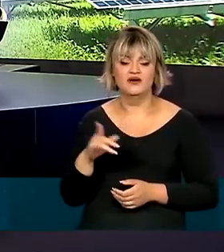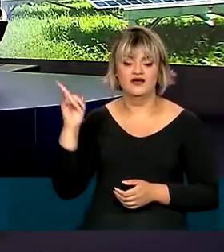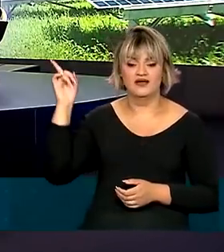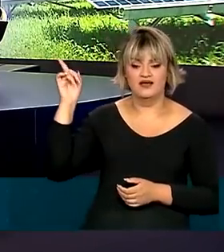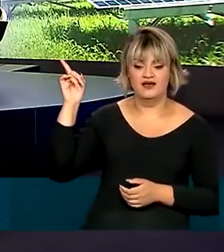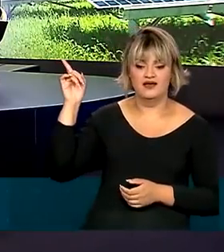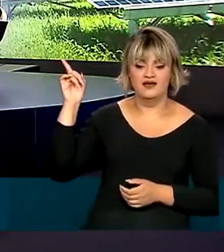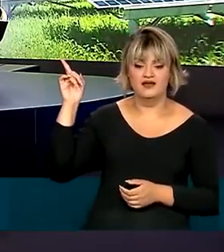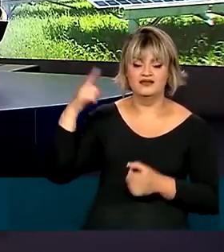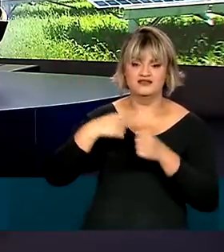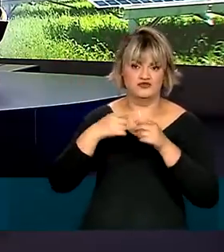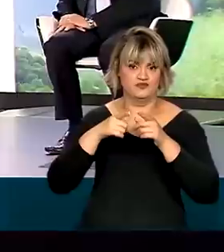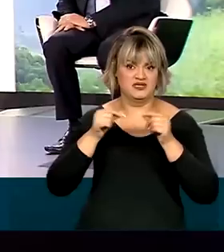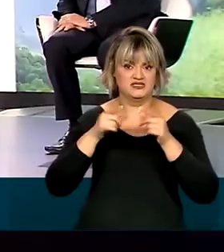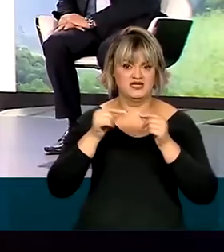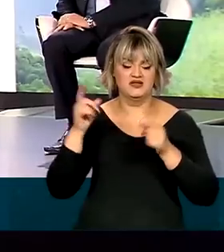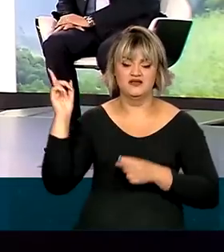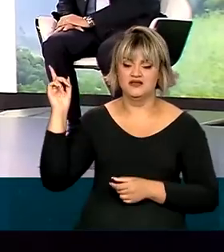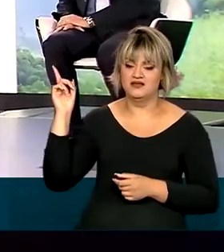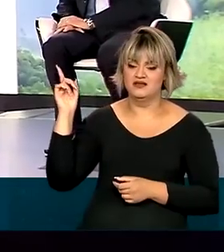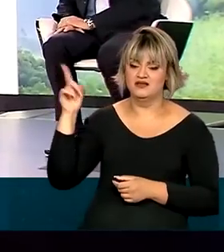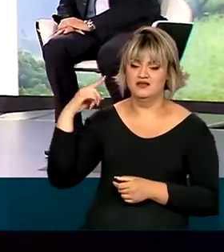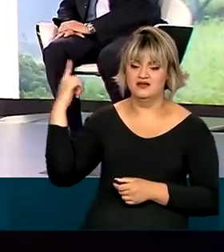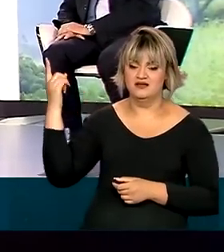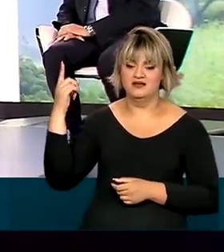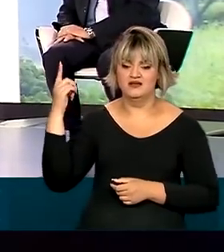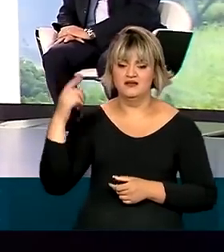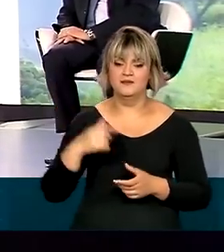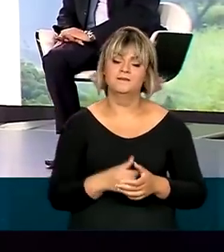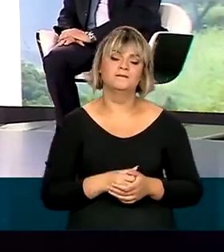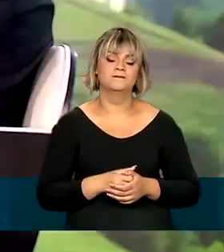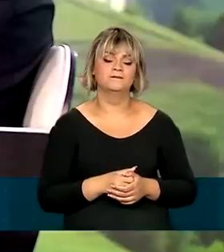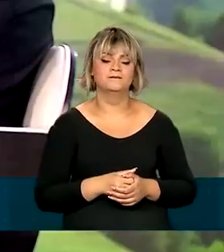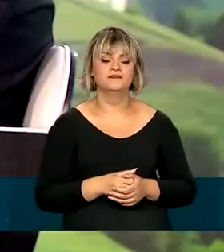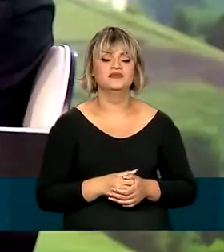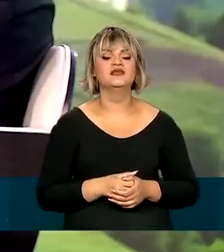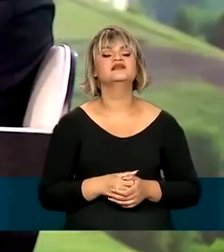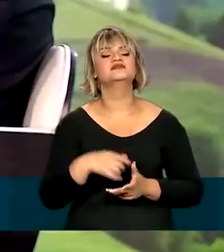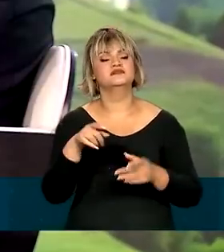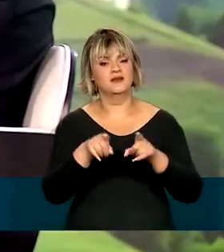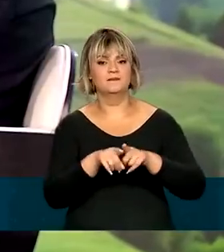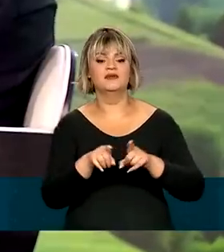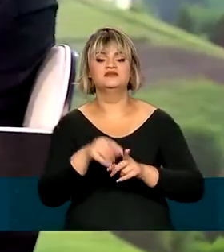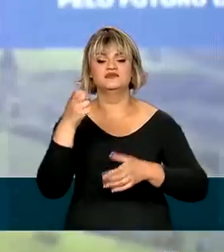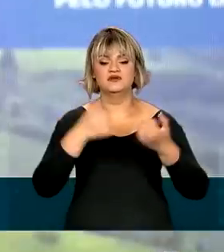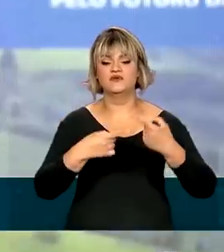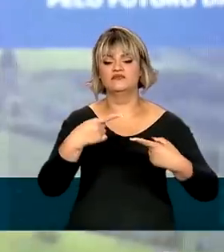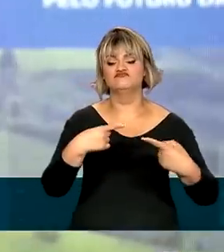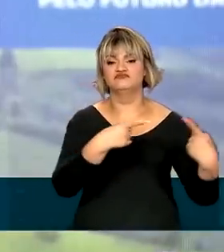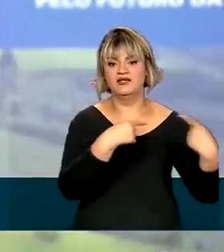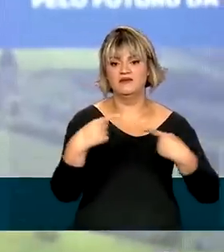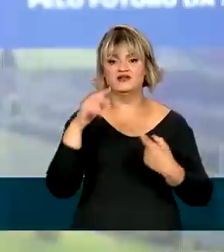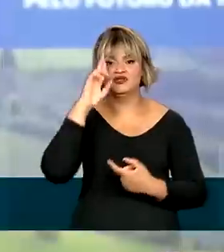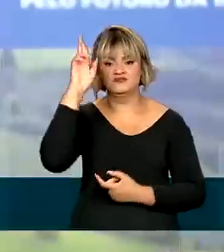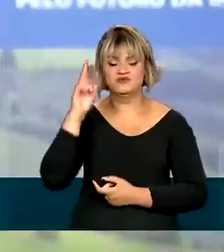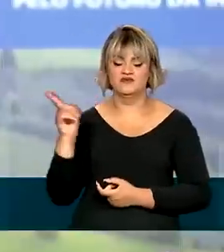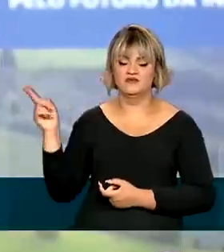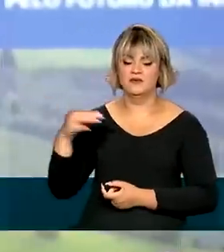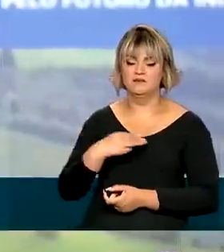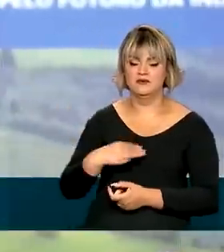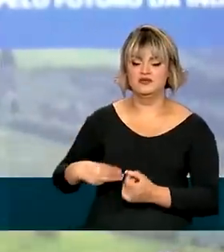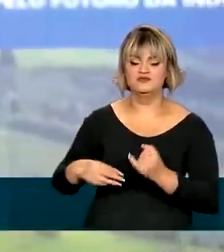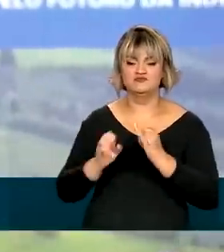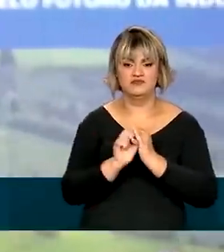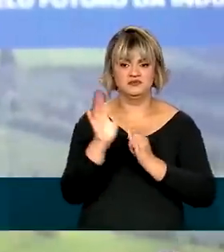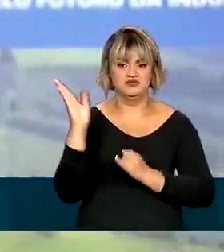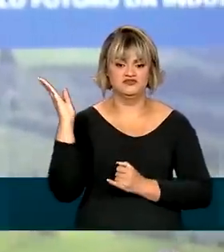montado em Brasília, na Confederação Nacional da Indústria, também ocorreram debates coordenados pelo ministro do Meio